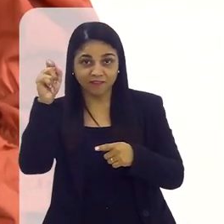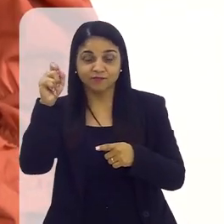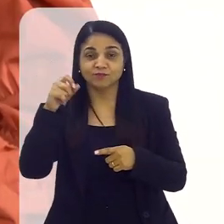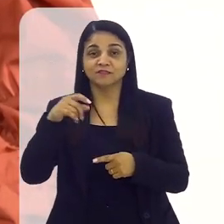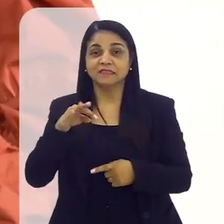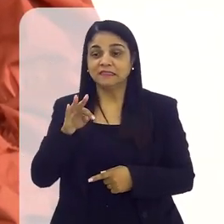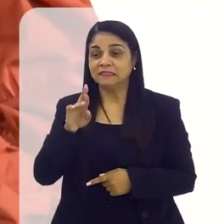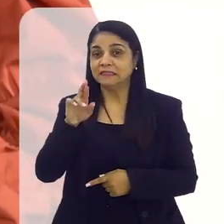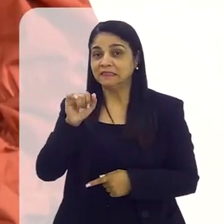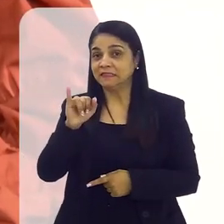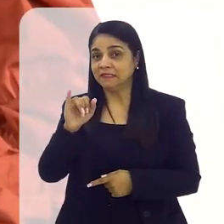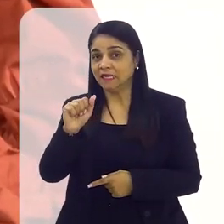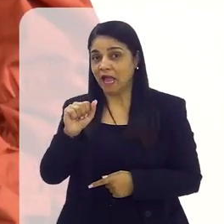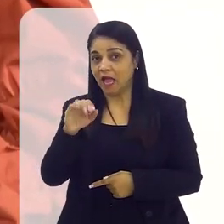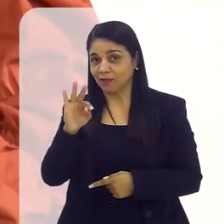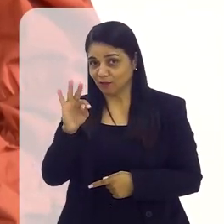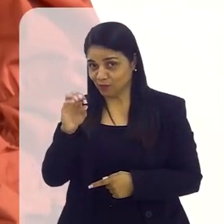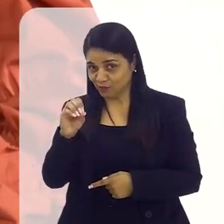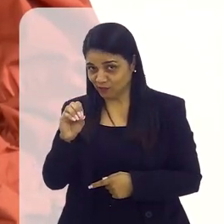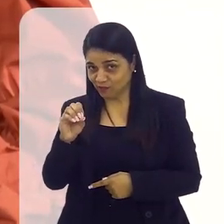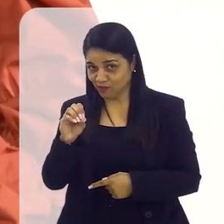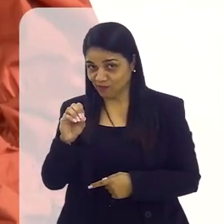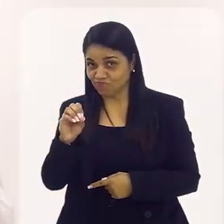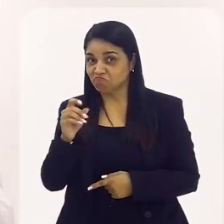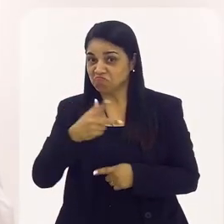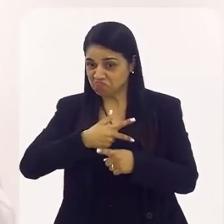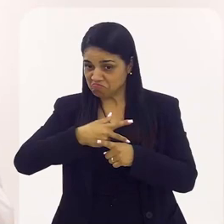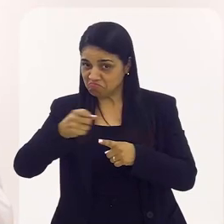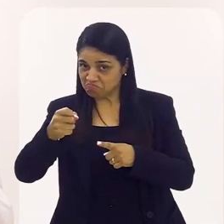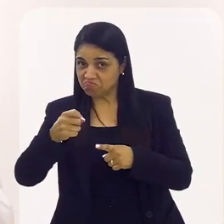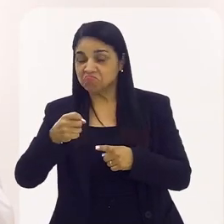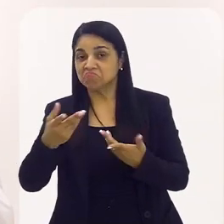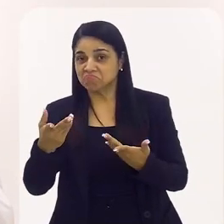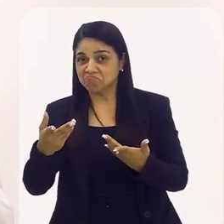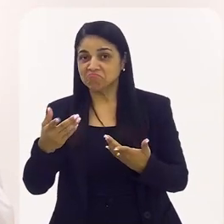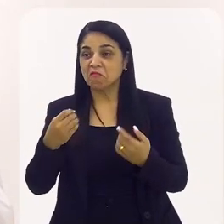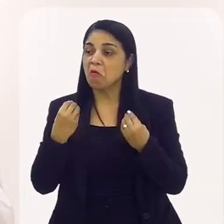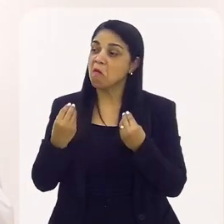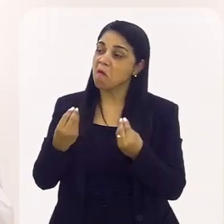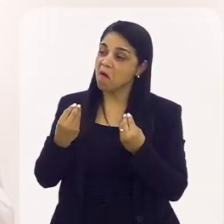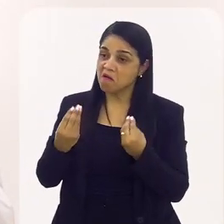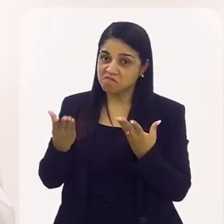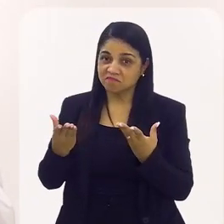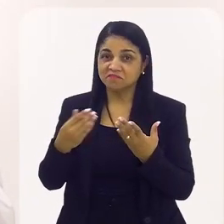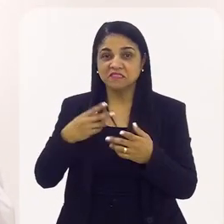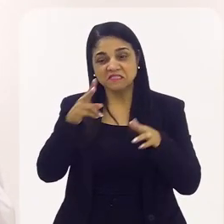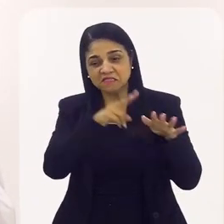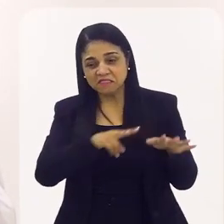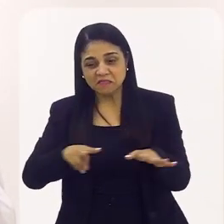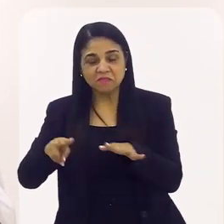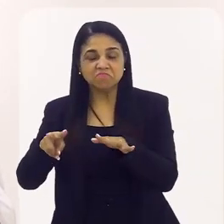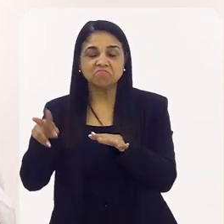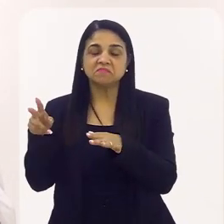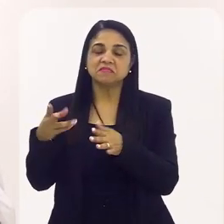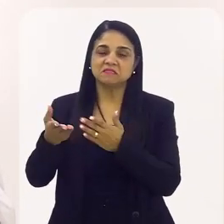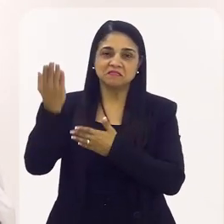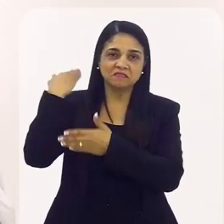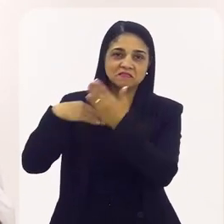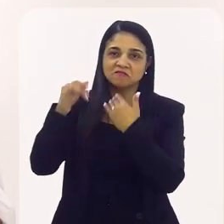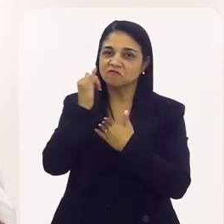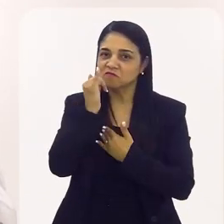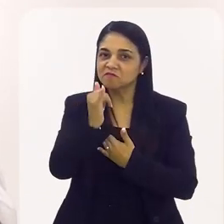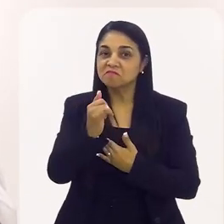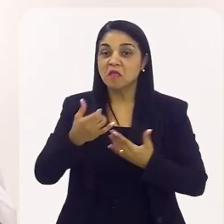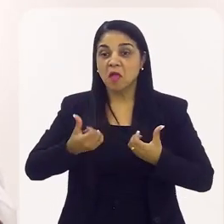gente. Como é que pode, né? É como disse semana passada a